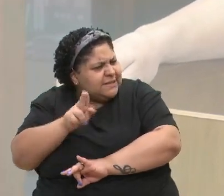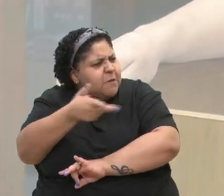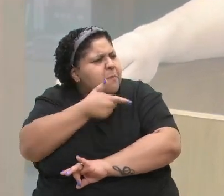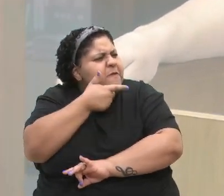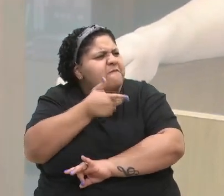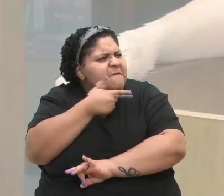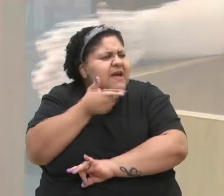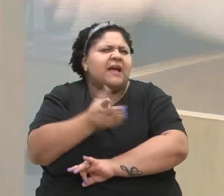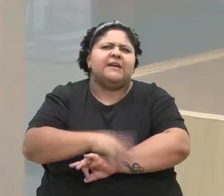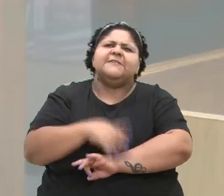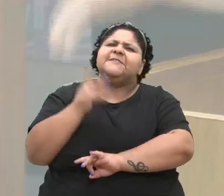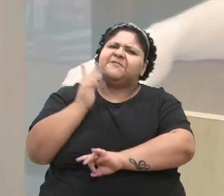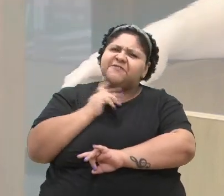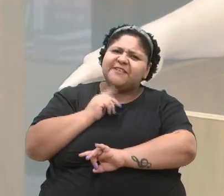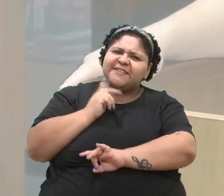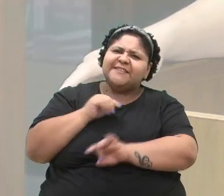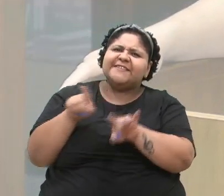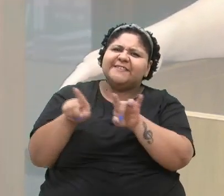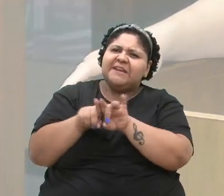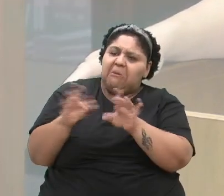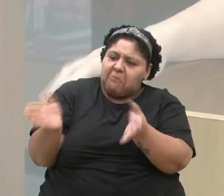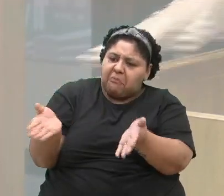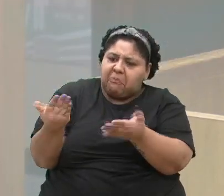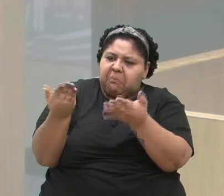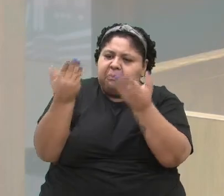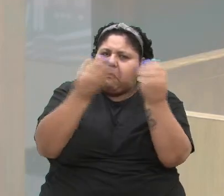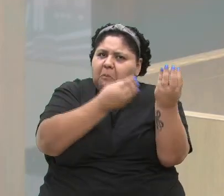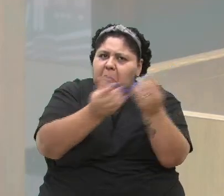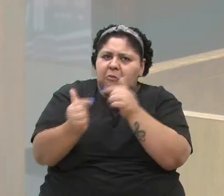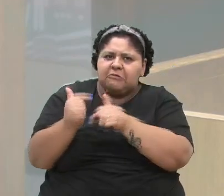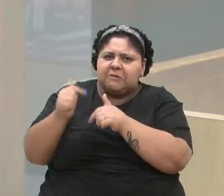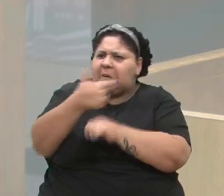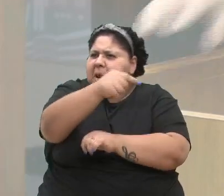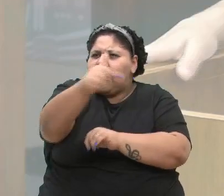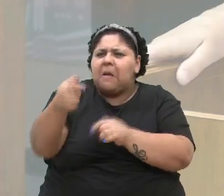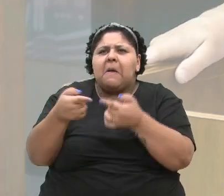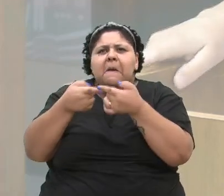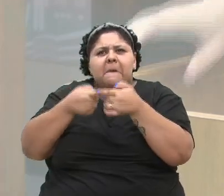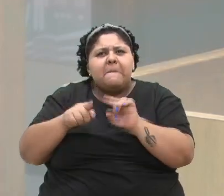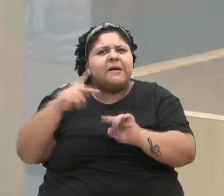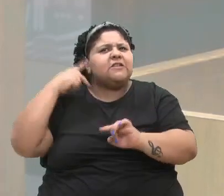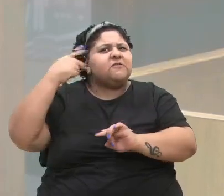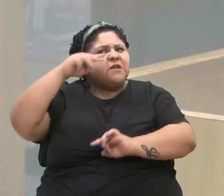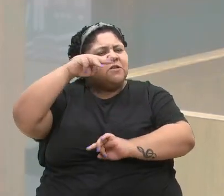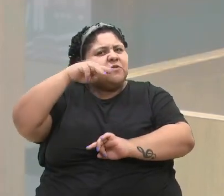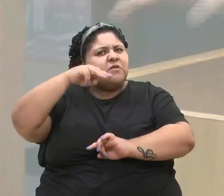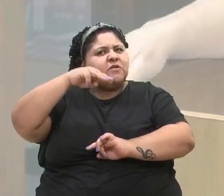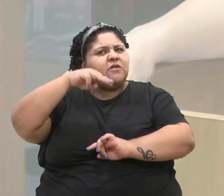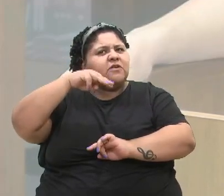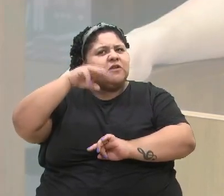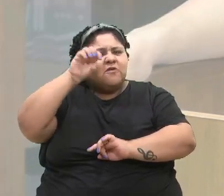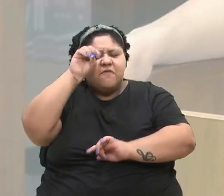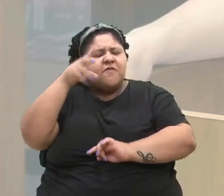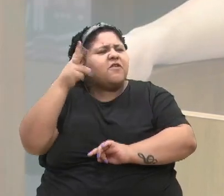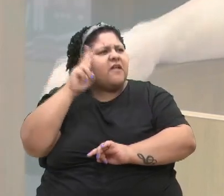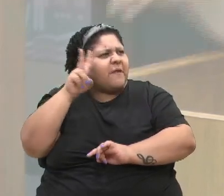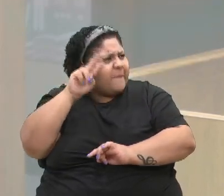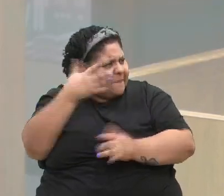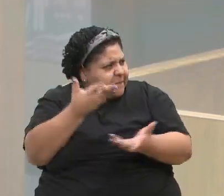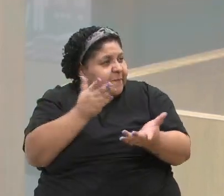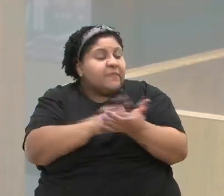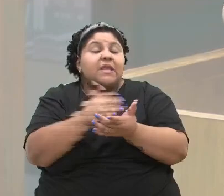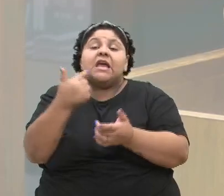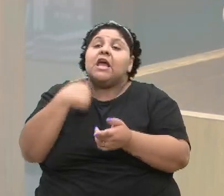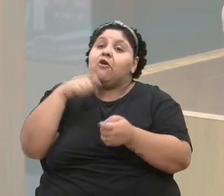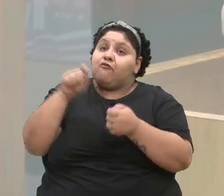vereador Renato Oliveira, que engrandeceu também muito o trabalho, entre outros, mas o vereador Fiuz já lembra, quando ele se tornou secretário, eu